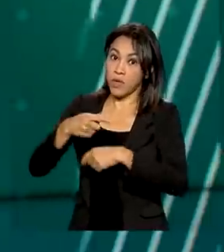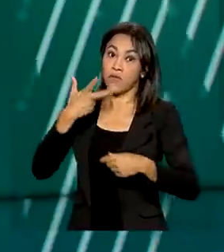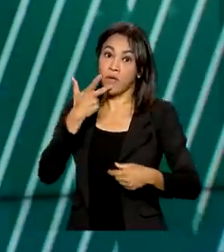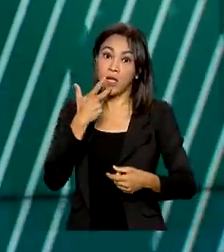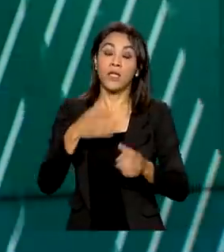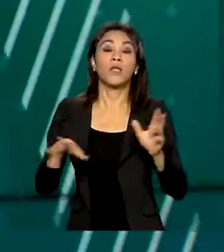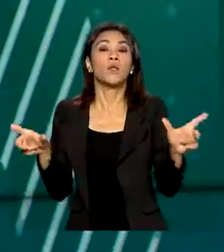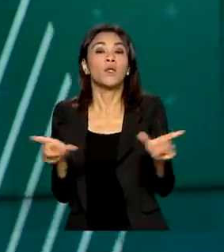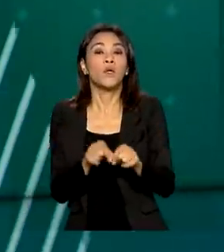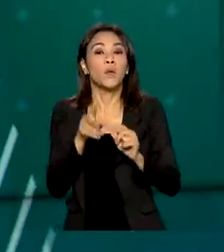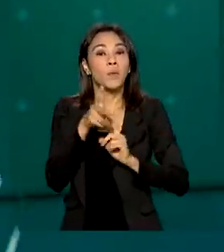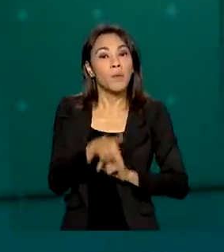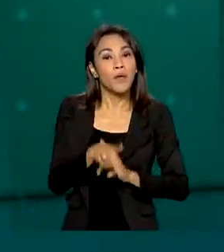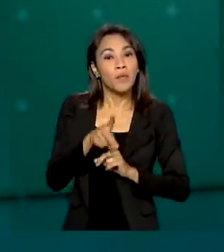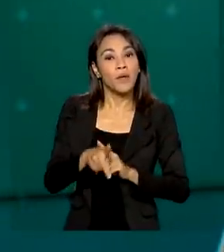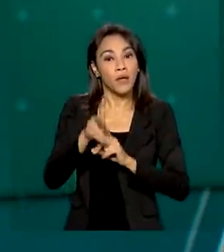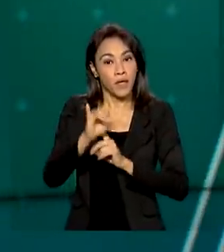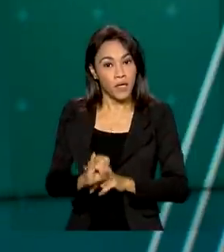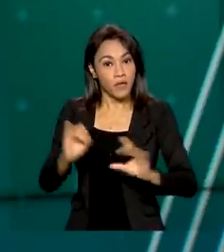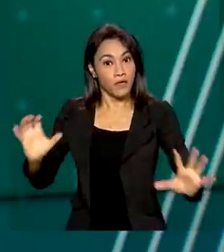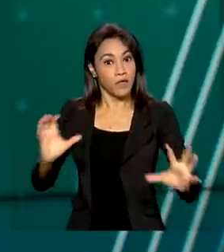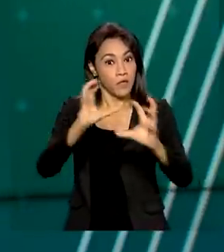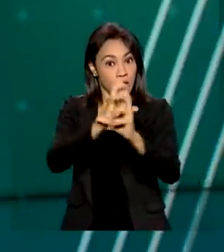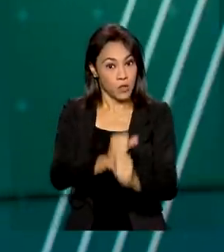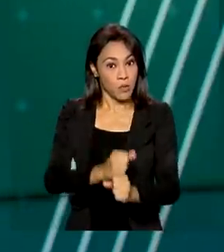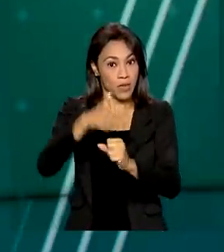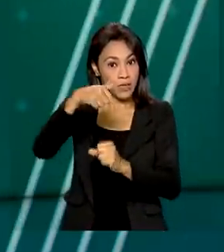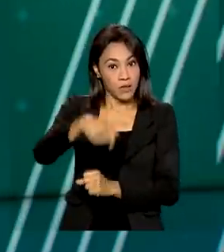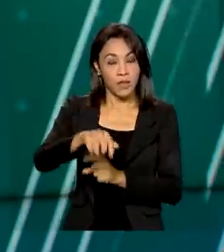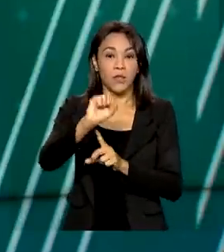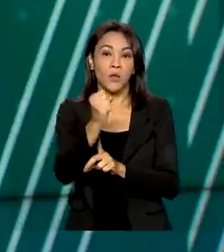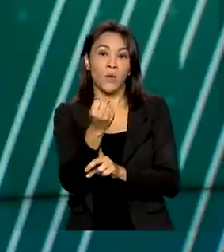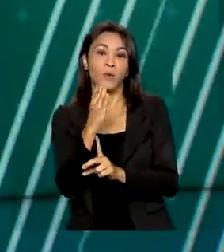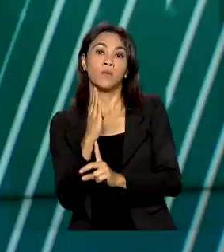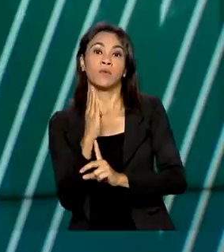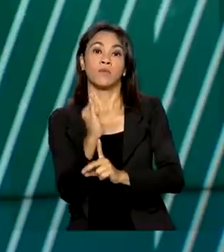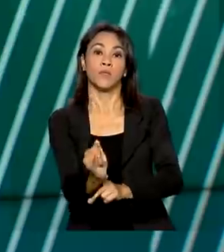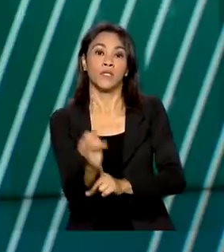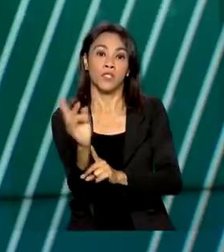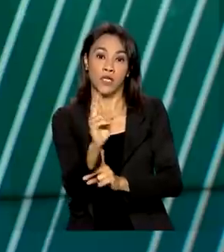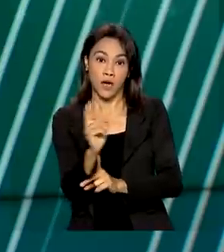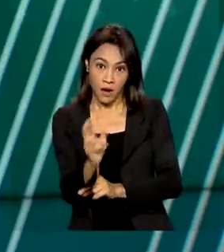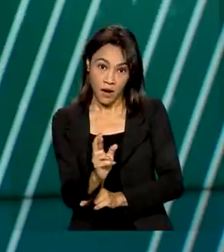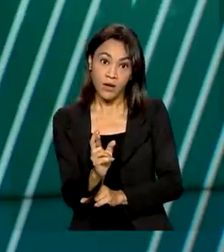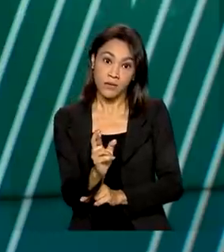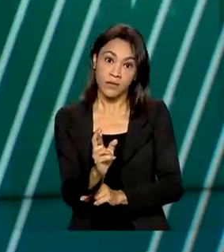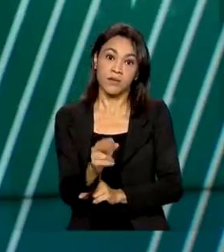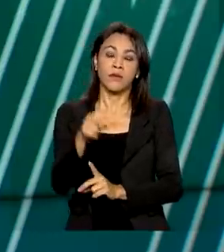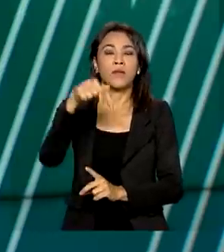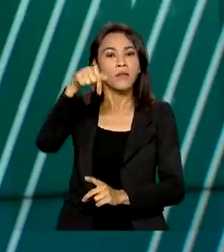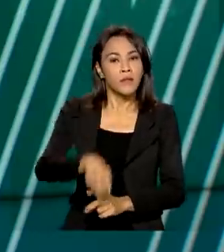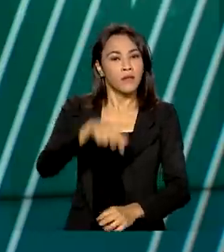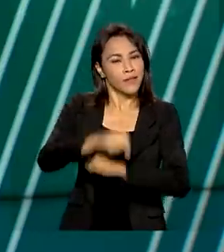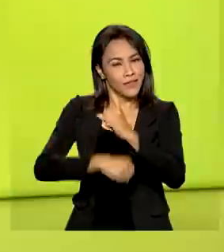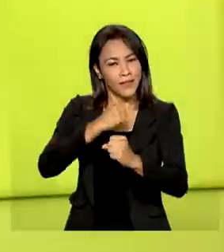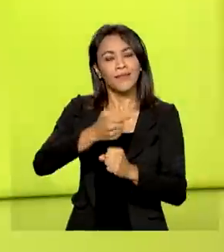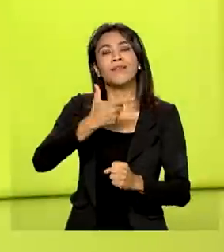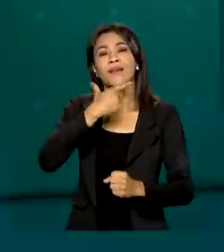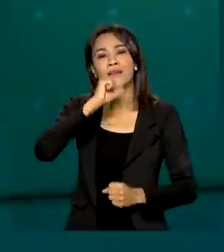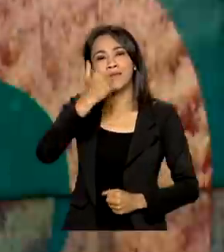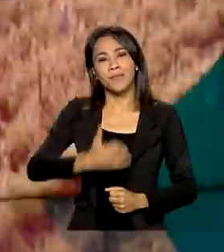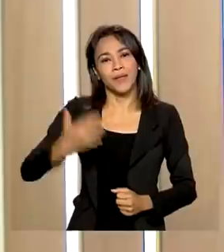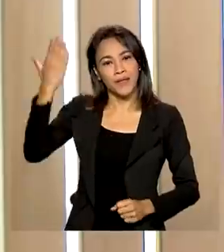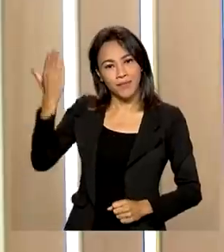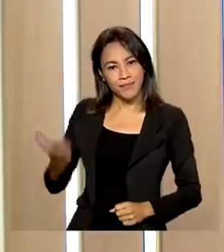Investimentos, o PPI, vão somar R 78 bilhões somente em 2022. Quem comenta é Ricardo